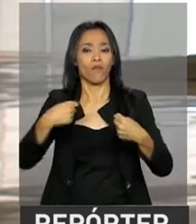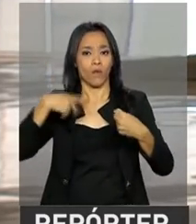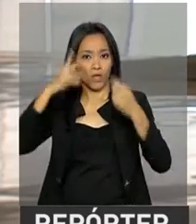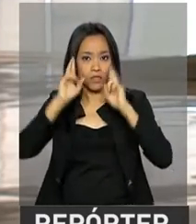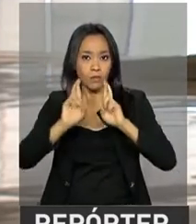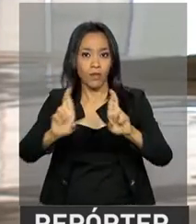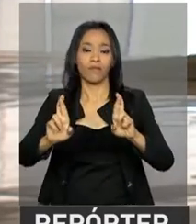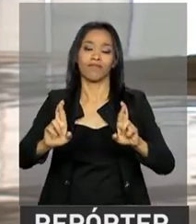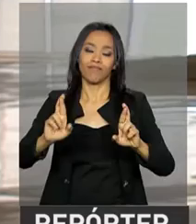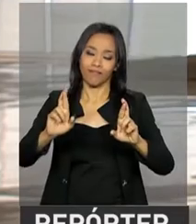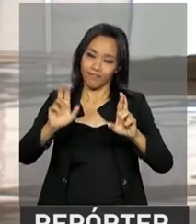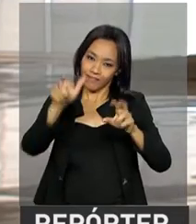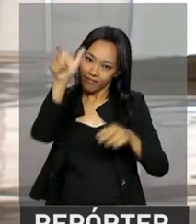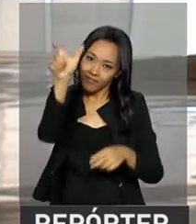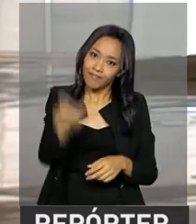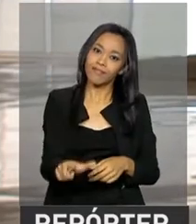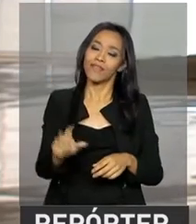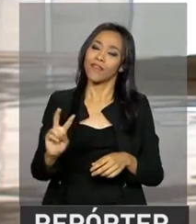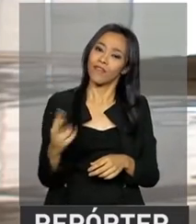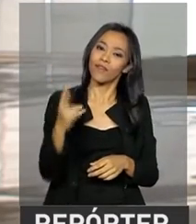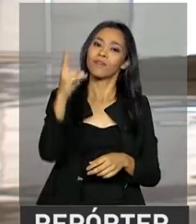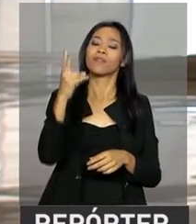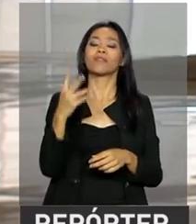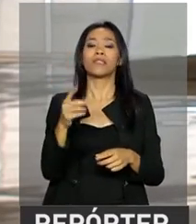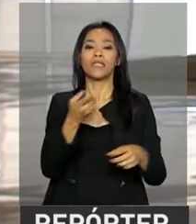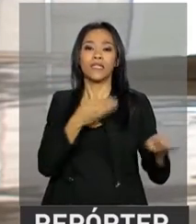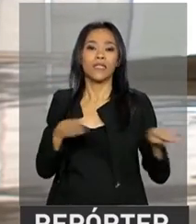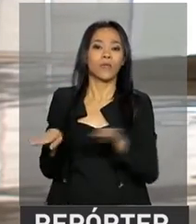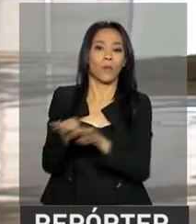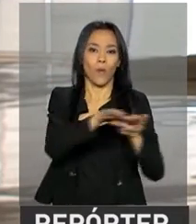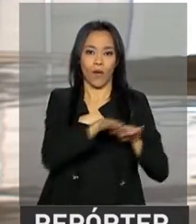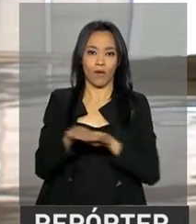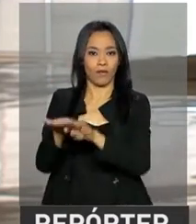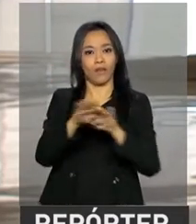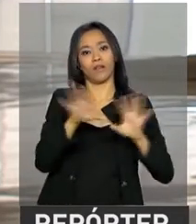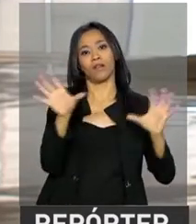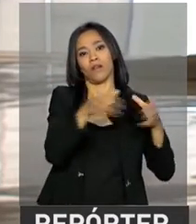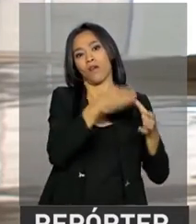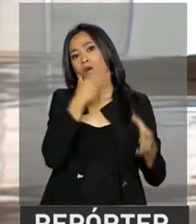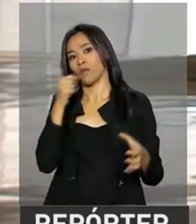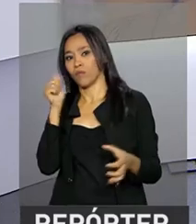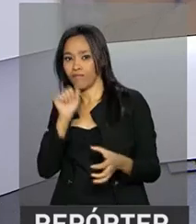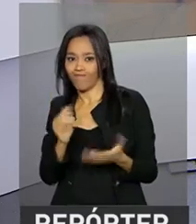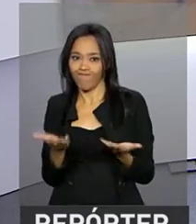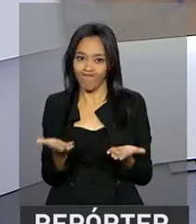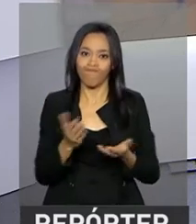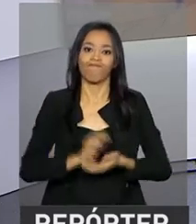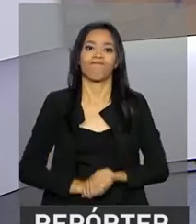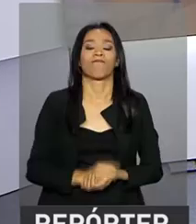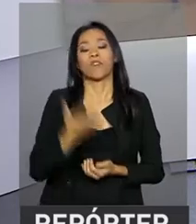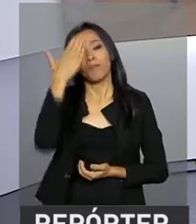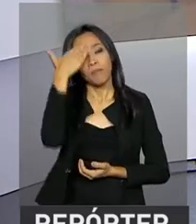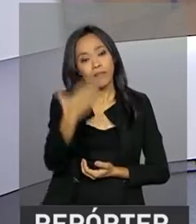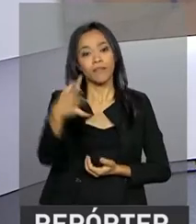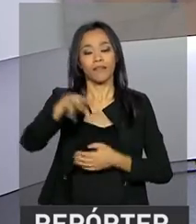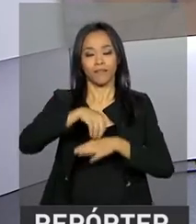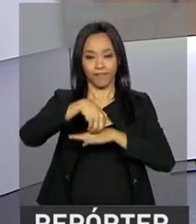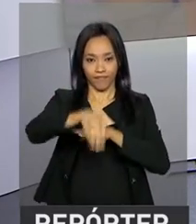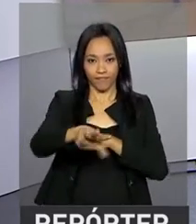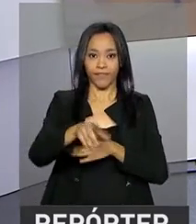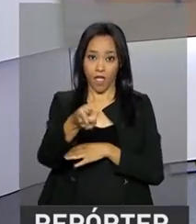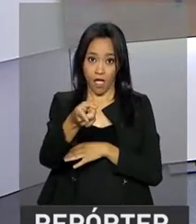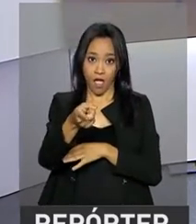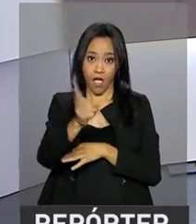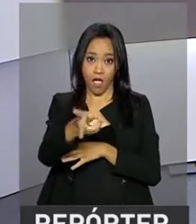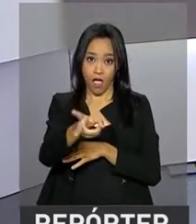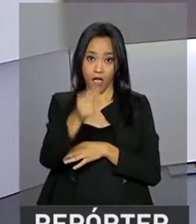a valorização da promoção da igualdade de gênero. Volto com você, Leandro. Ok, Mara, obrigado pelas suas informações. A Mara vai